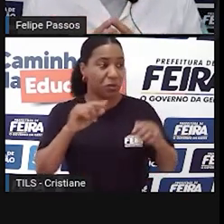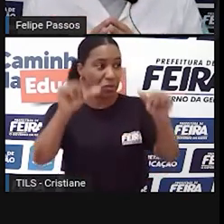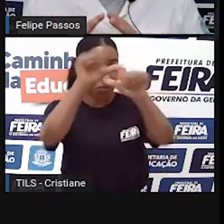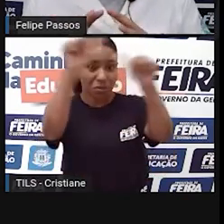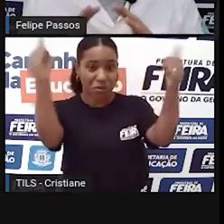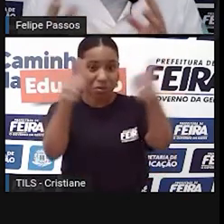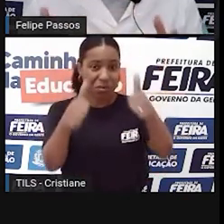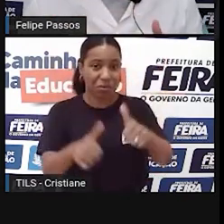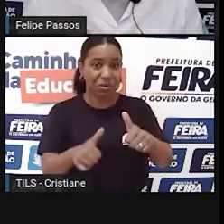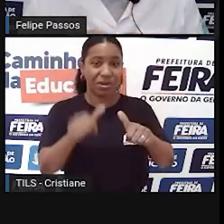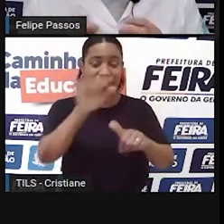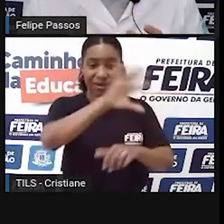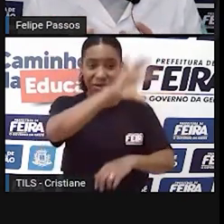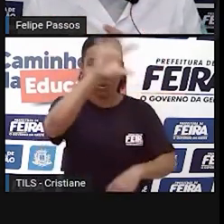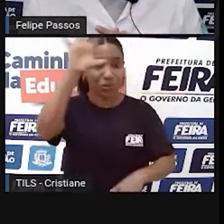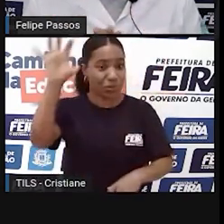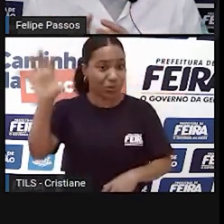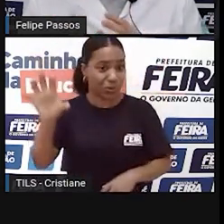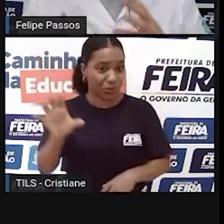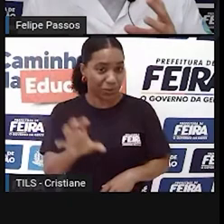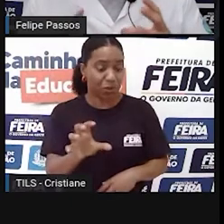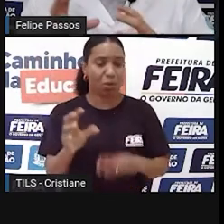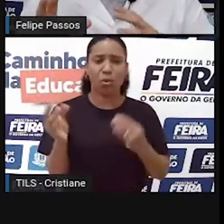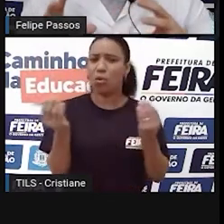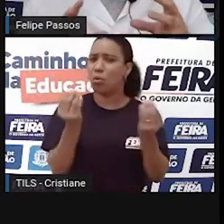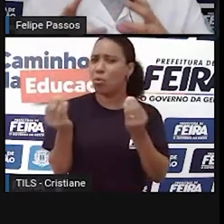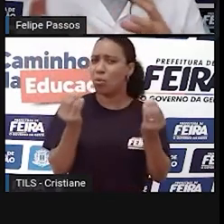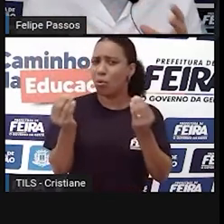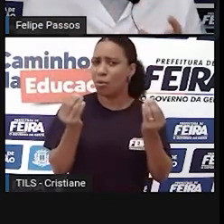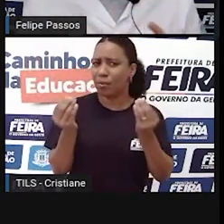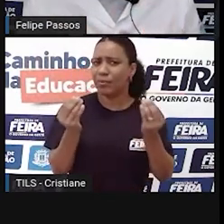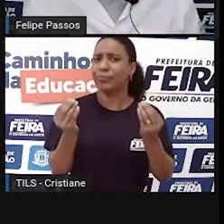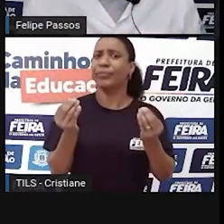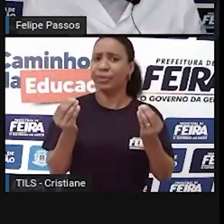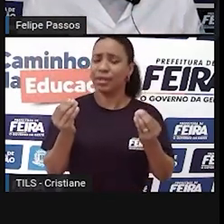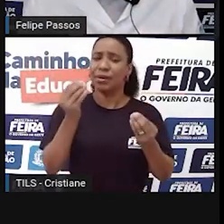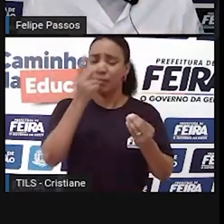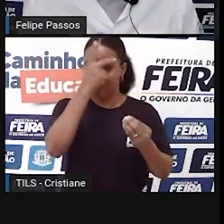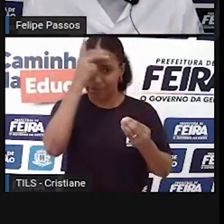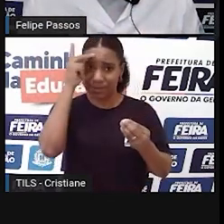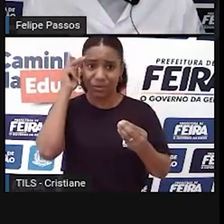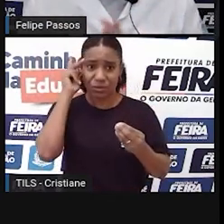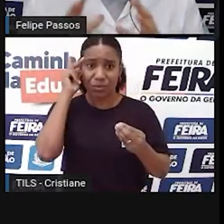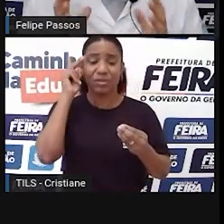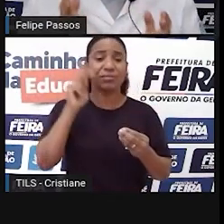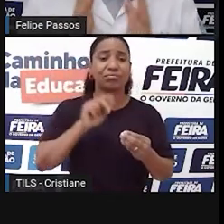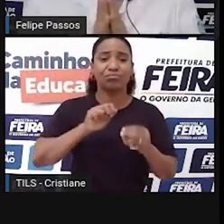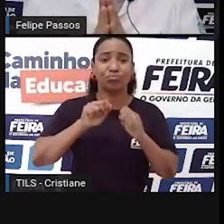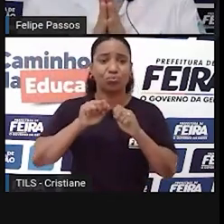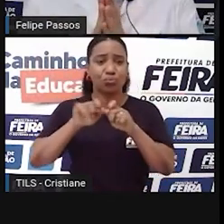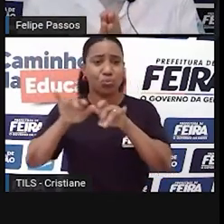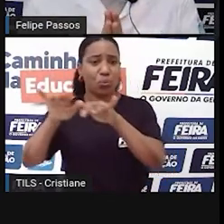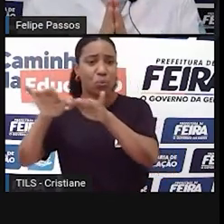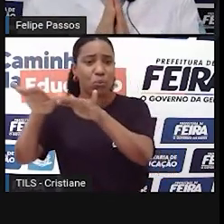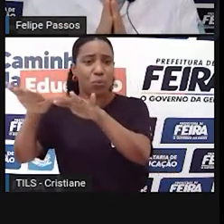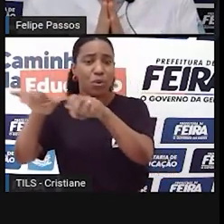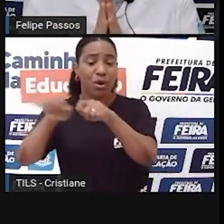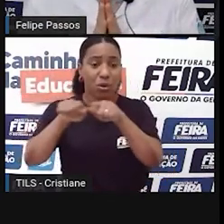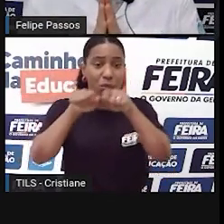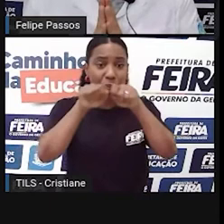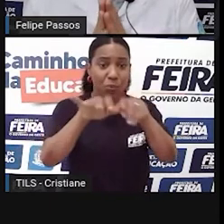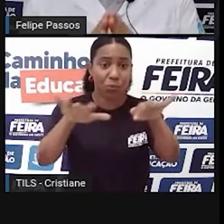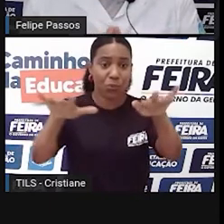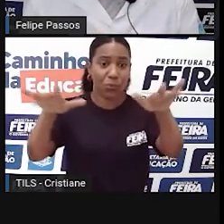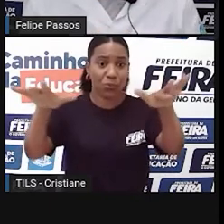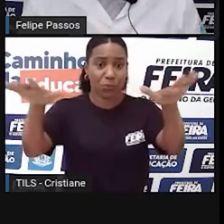por cima, bem geral, de como foi a expansão do ser humano pelo planeta. Agora, imagina que você é um desses